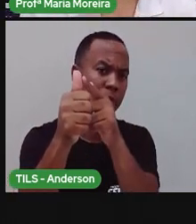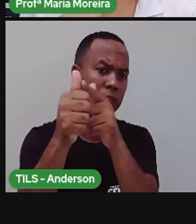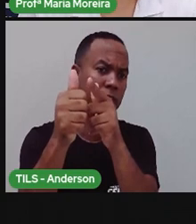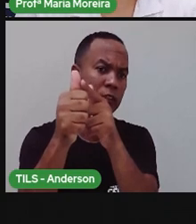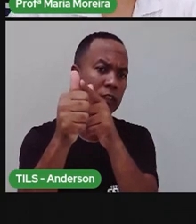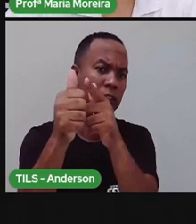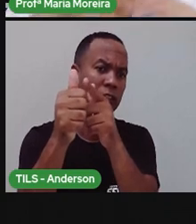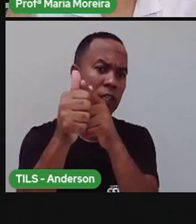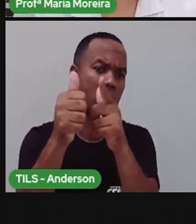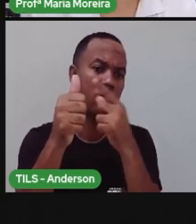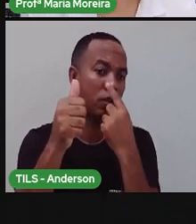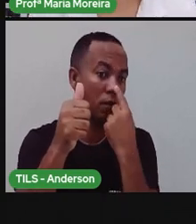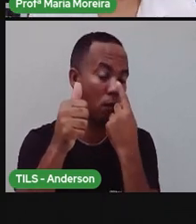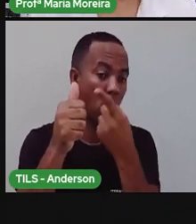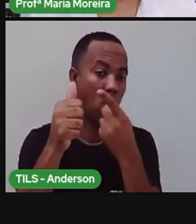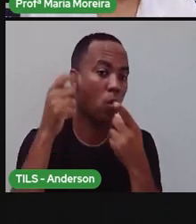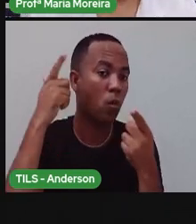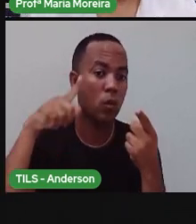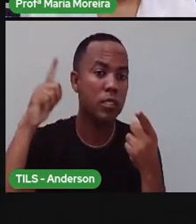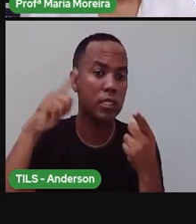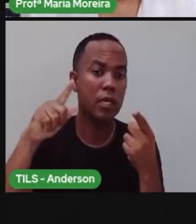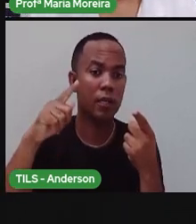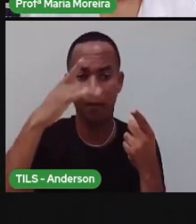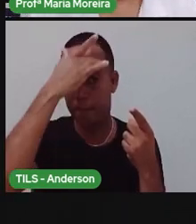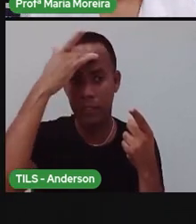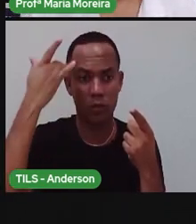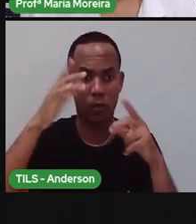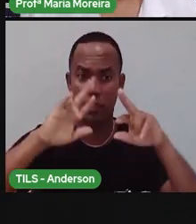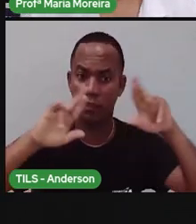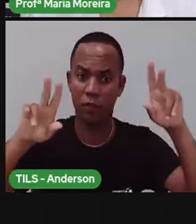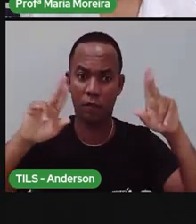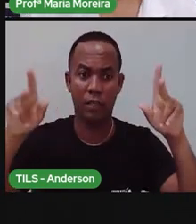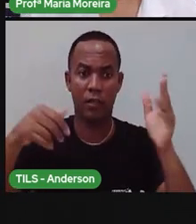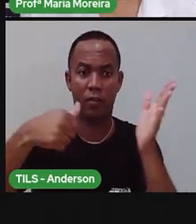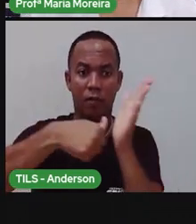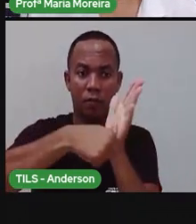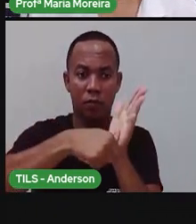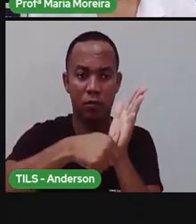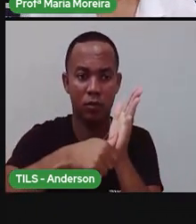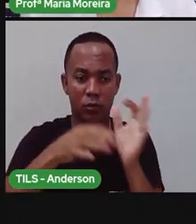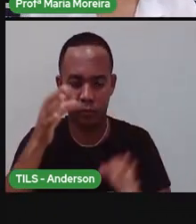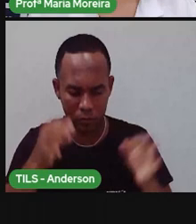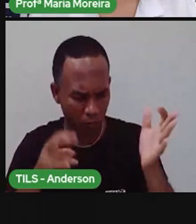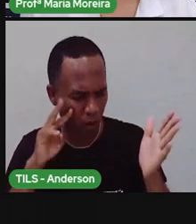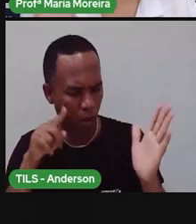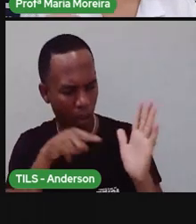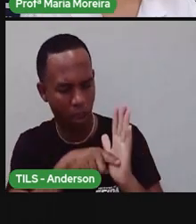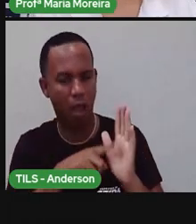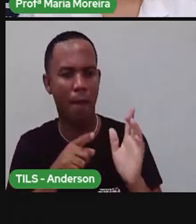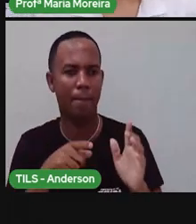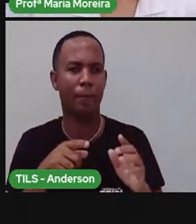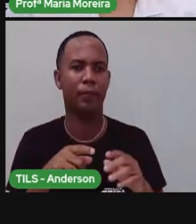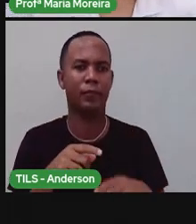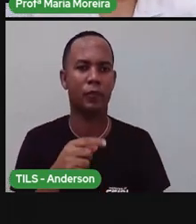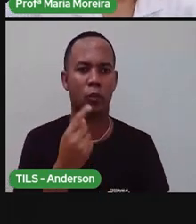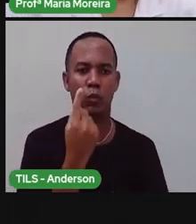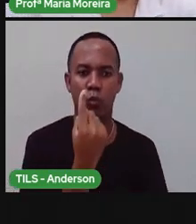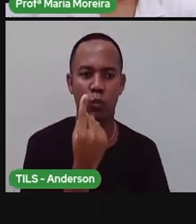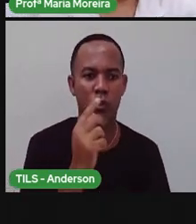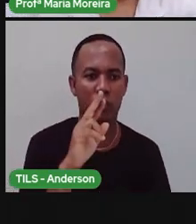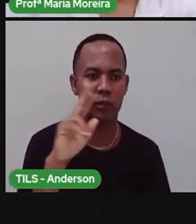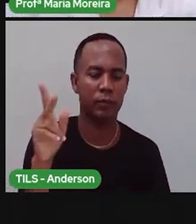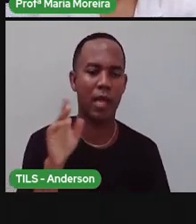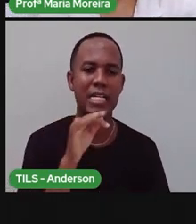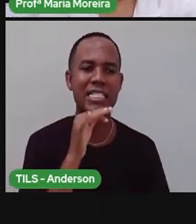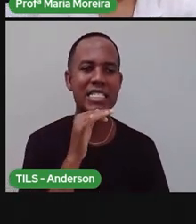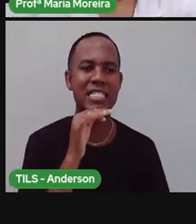você consegue identificar qualquer pessoa. Porque a digital, ela é única. Ah, pró mentira. Porque eu tenho um irmão